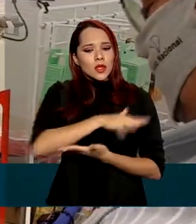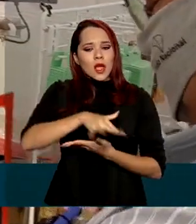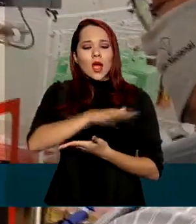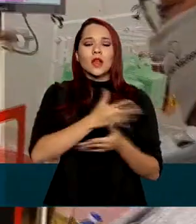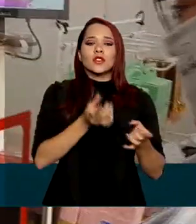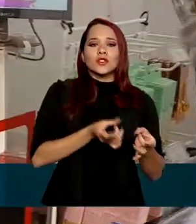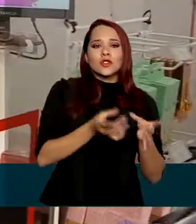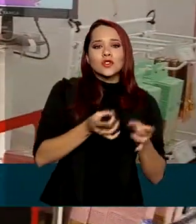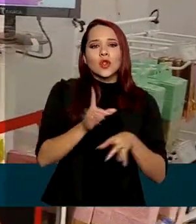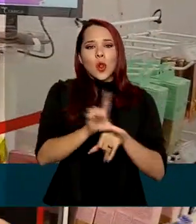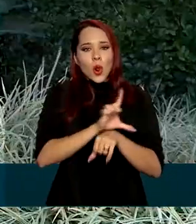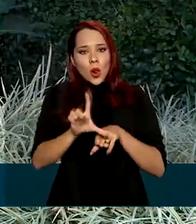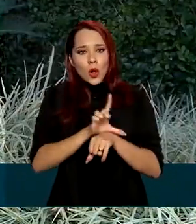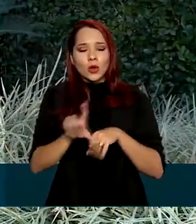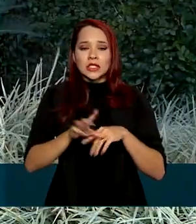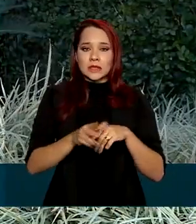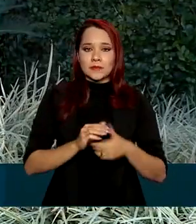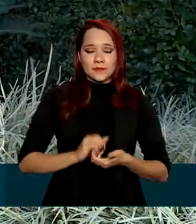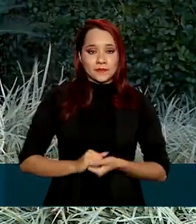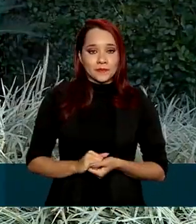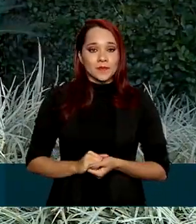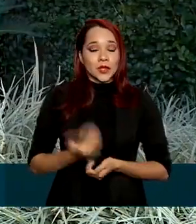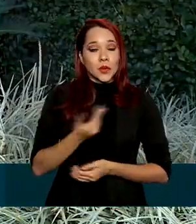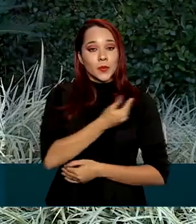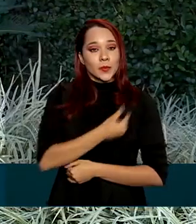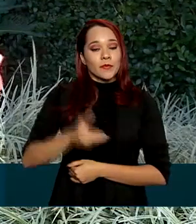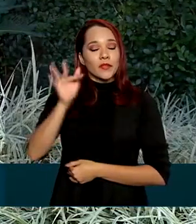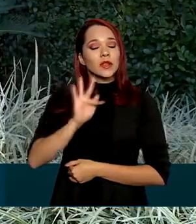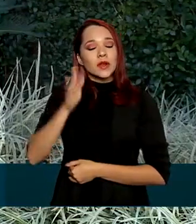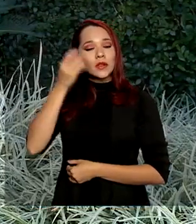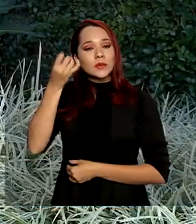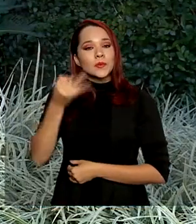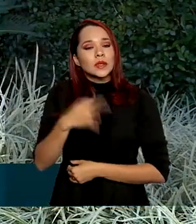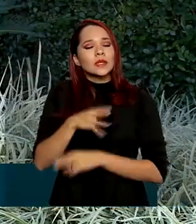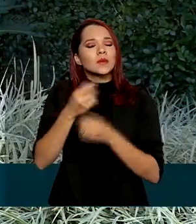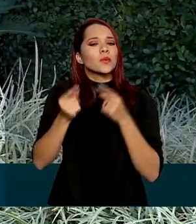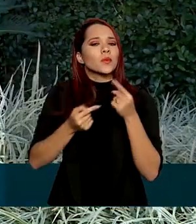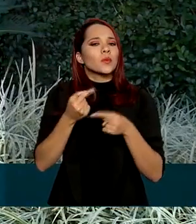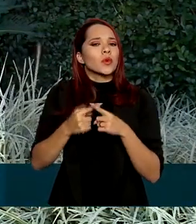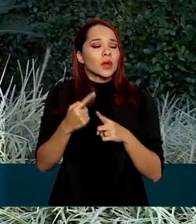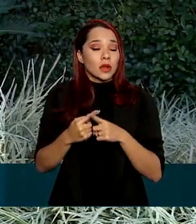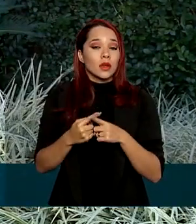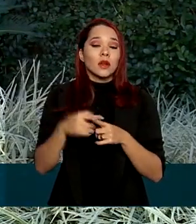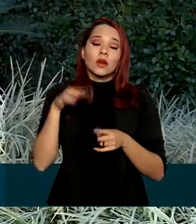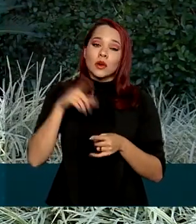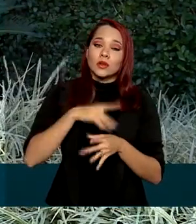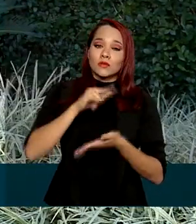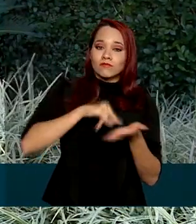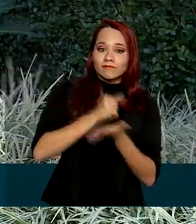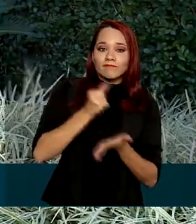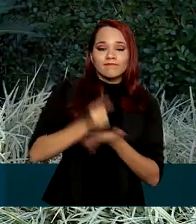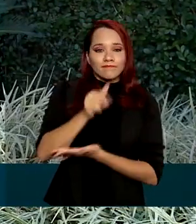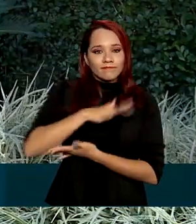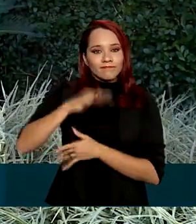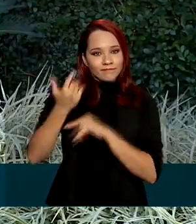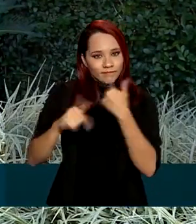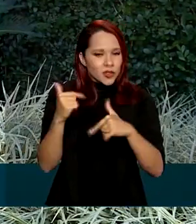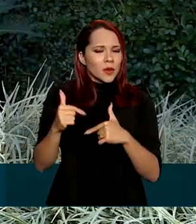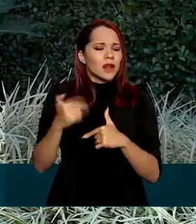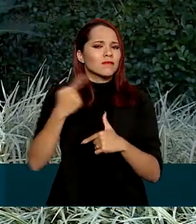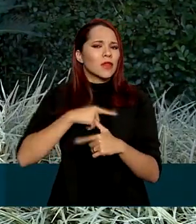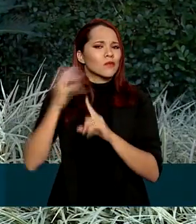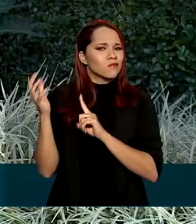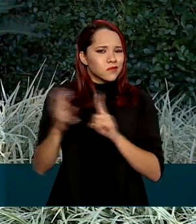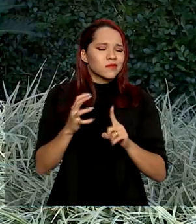comércio e de serviços. Para o governo federal, a explicação é clara. O desempenho das contratações no mercado de trabalho foi muito